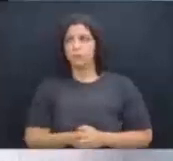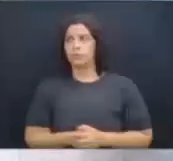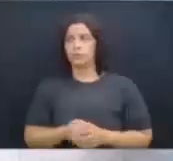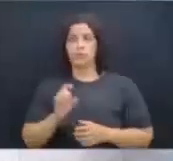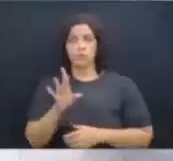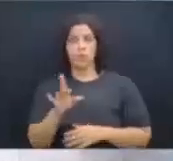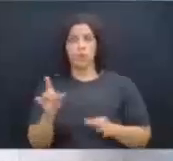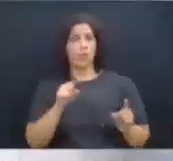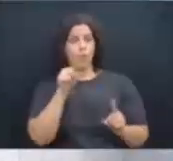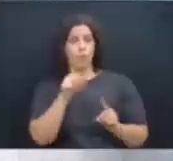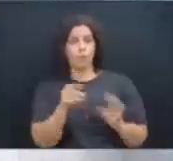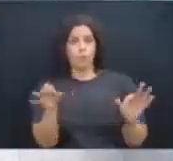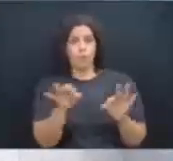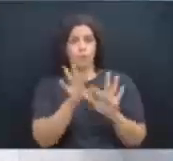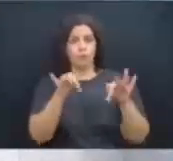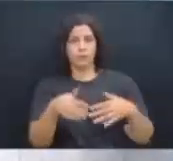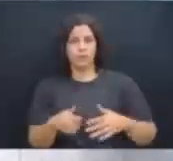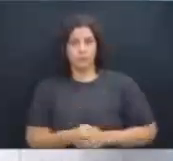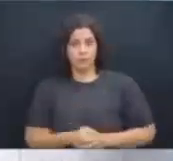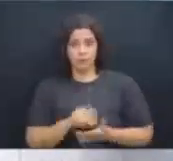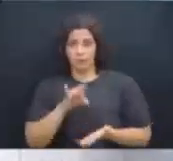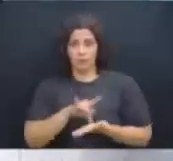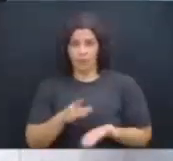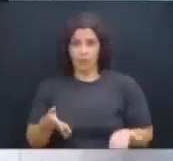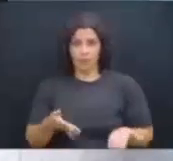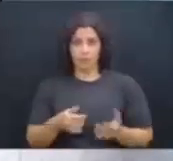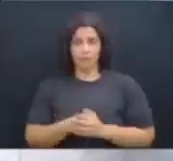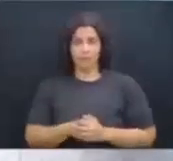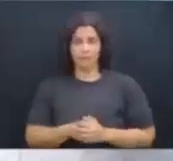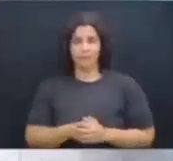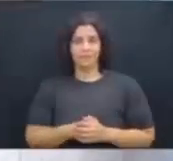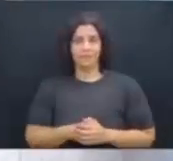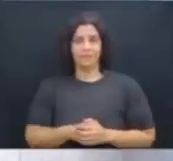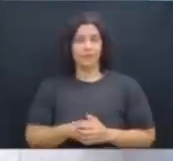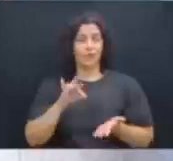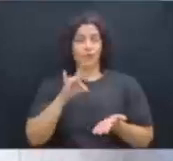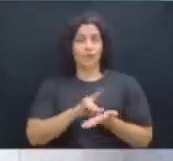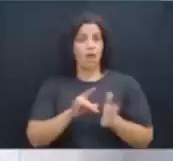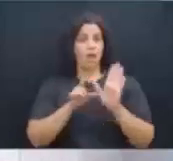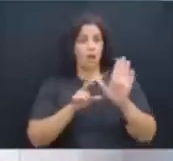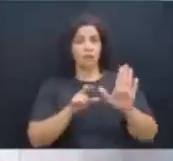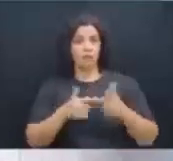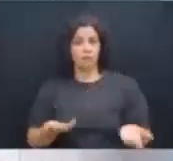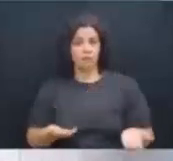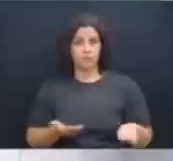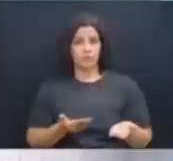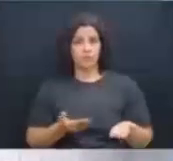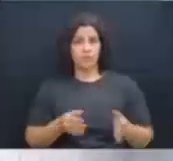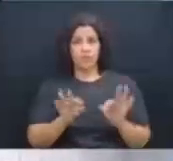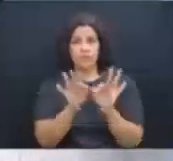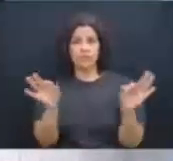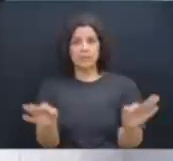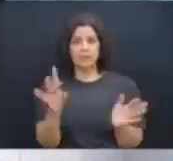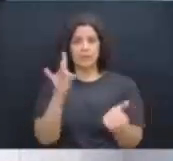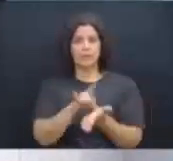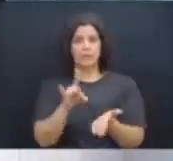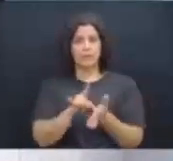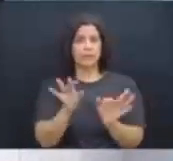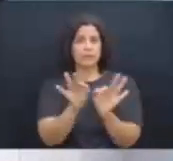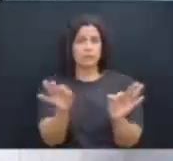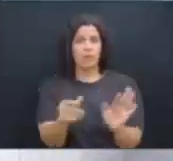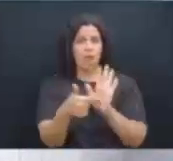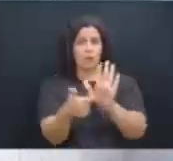Esse é o fato. Essa é a verdade nua e crua. É singela a verdade, de certa maneira.